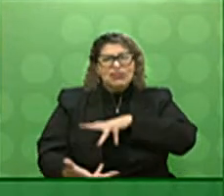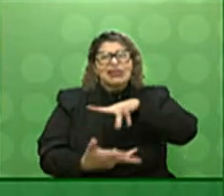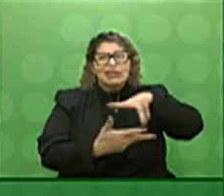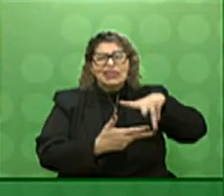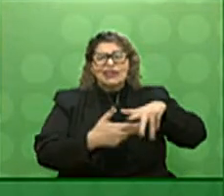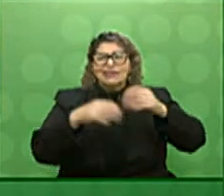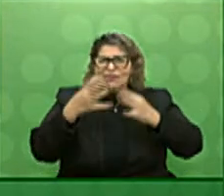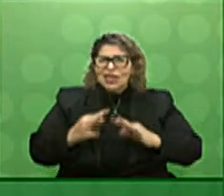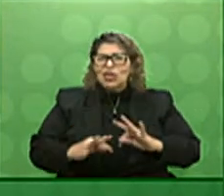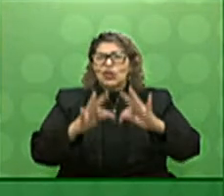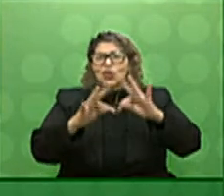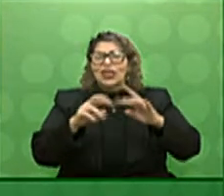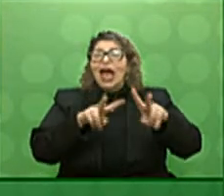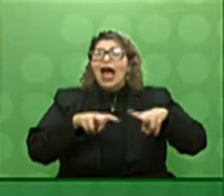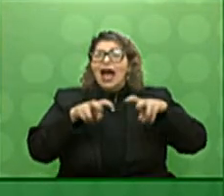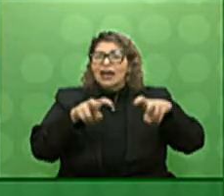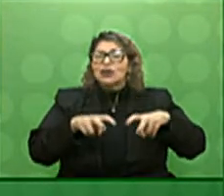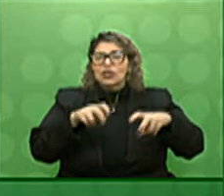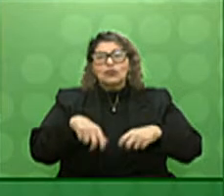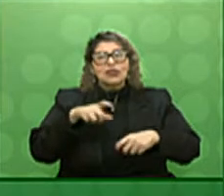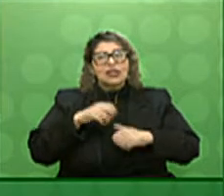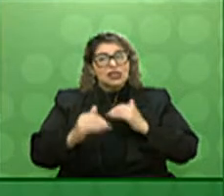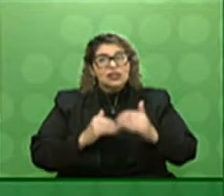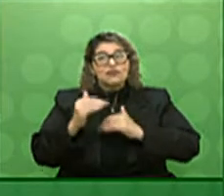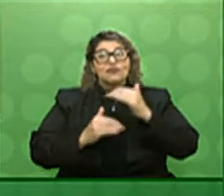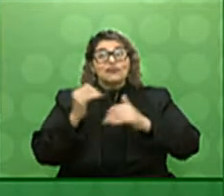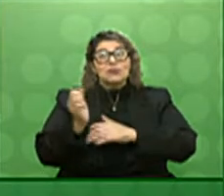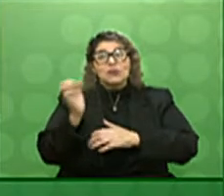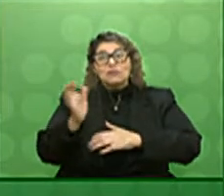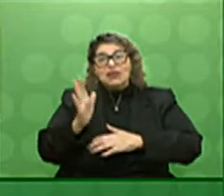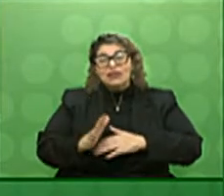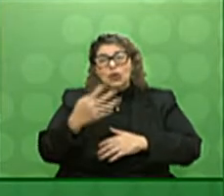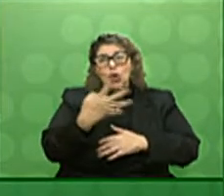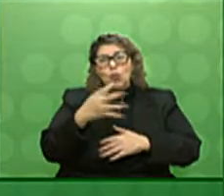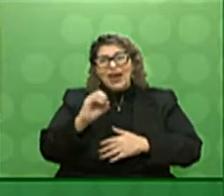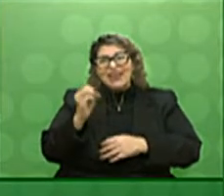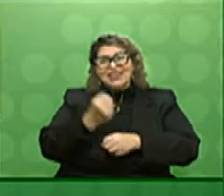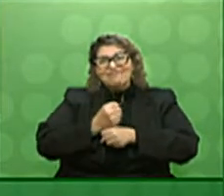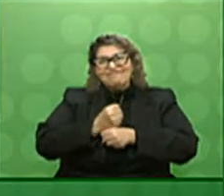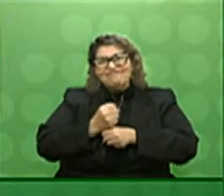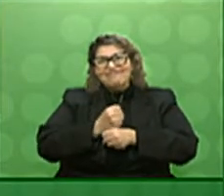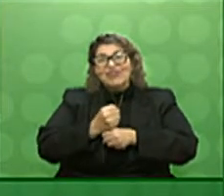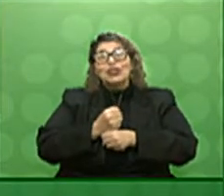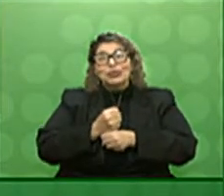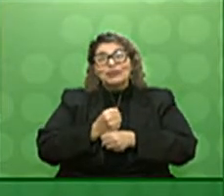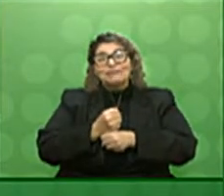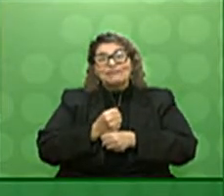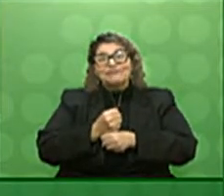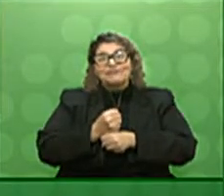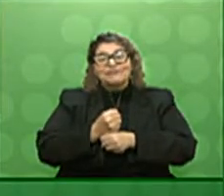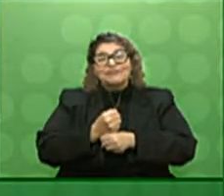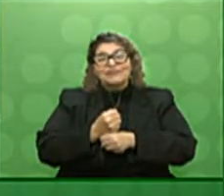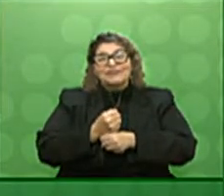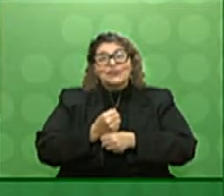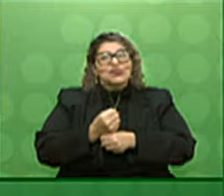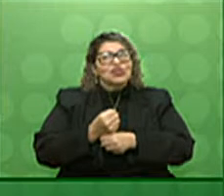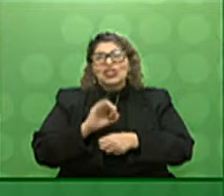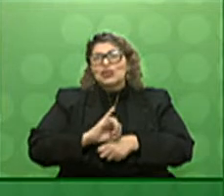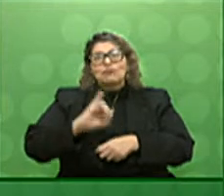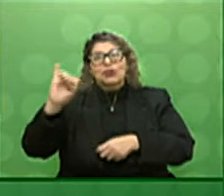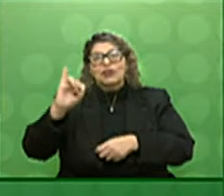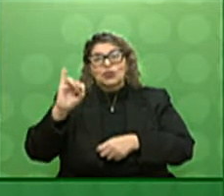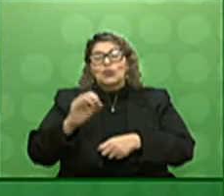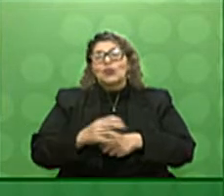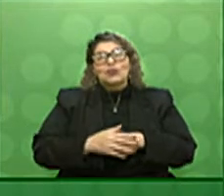toda a tecnologia agrícola que desenvolvemos o que faz o Brasil passar em 40 anos imagino que siga aí de importador a